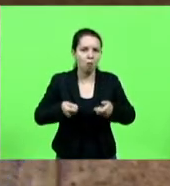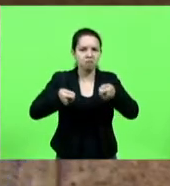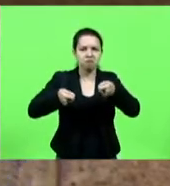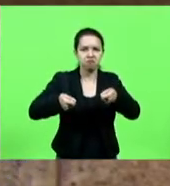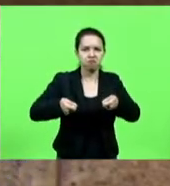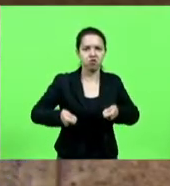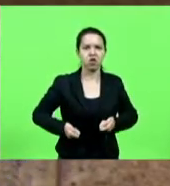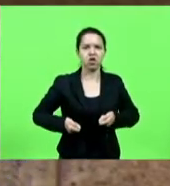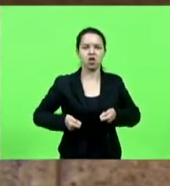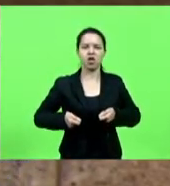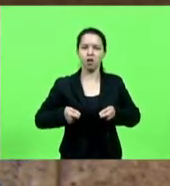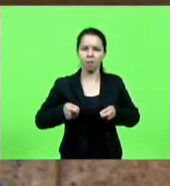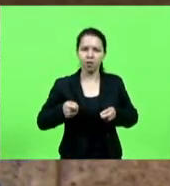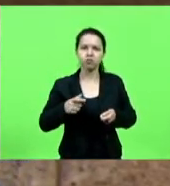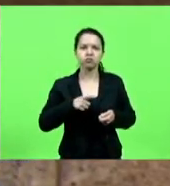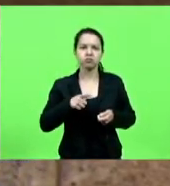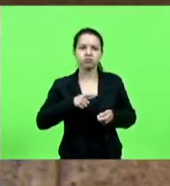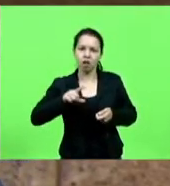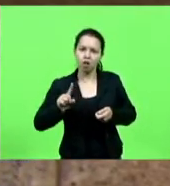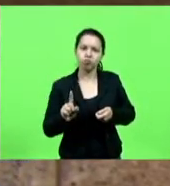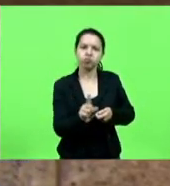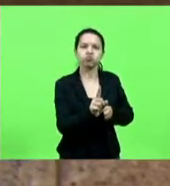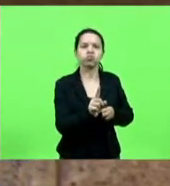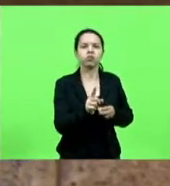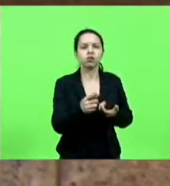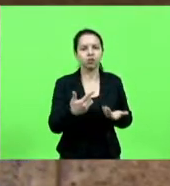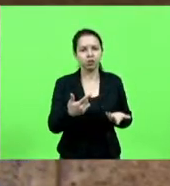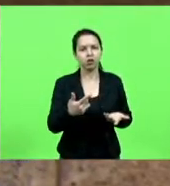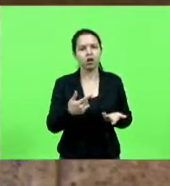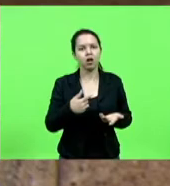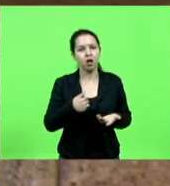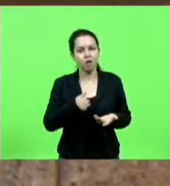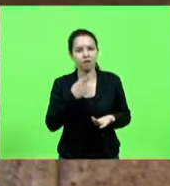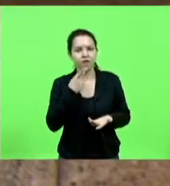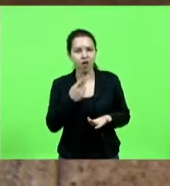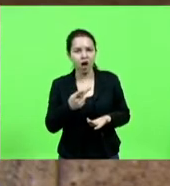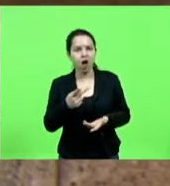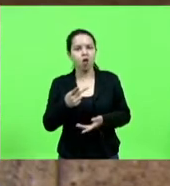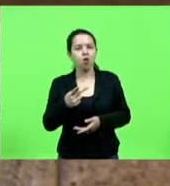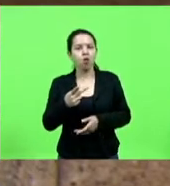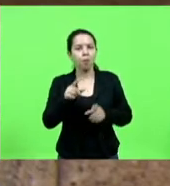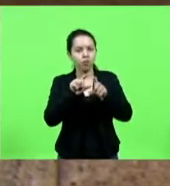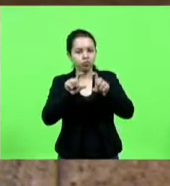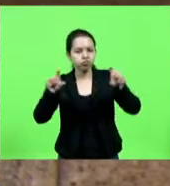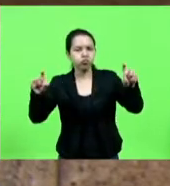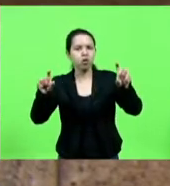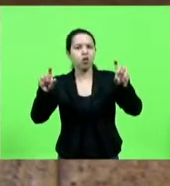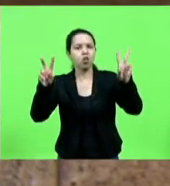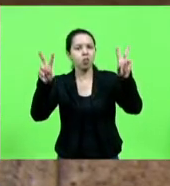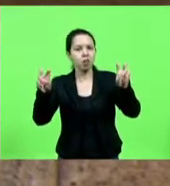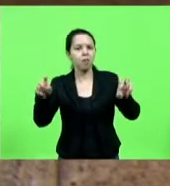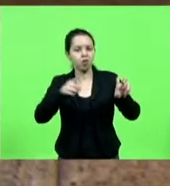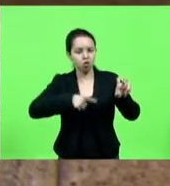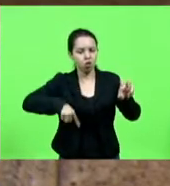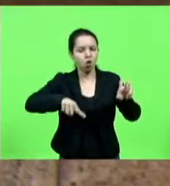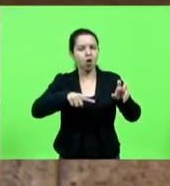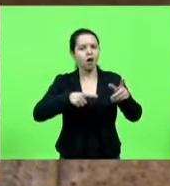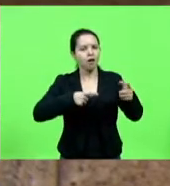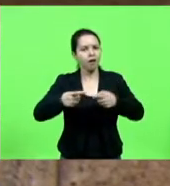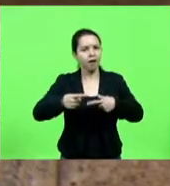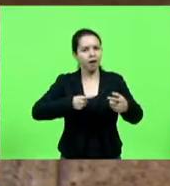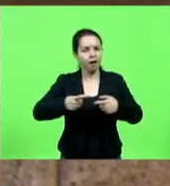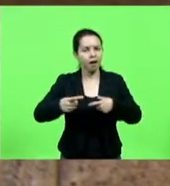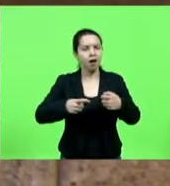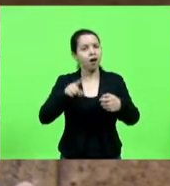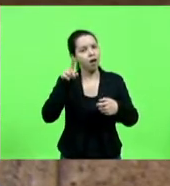frente a frente. E eu digo com nossos inimigos, por isso que o nosso lema ali é estamos em guerra e nós estamos mesmo. É uma verdadeira guerra do